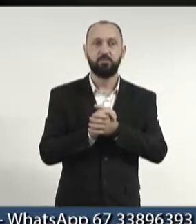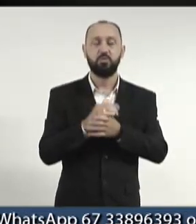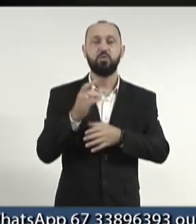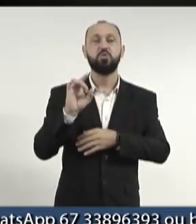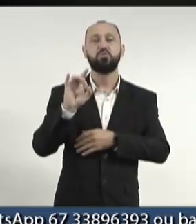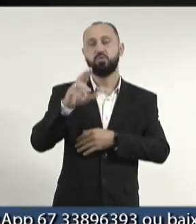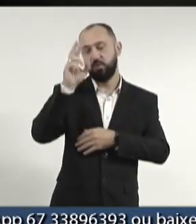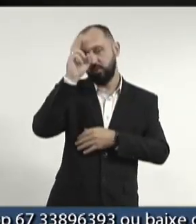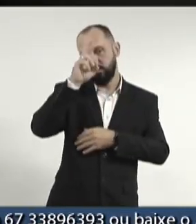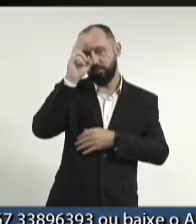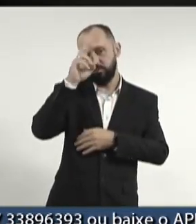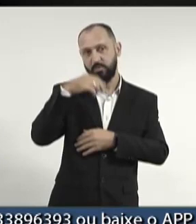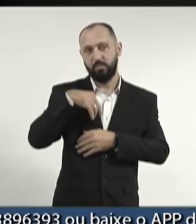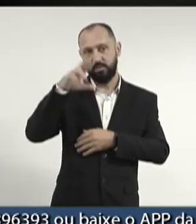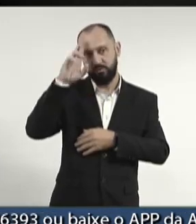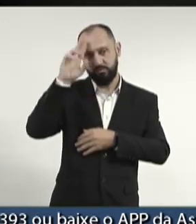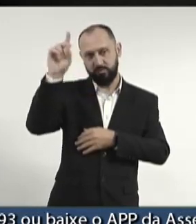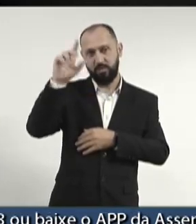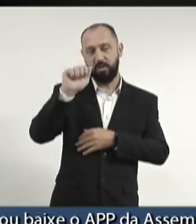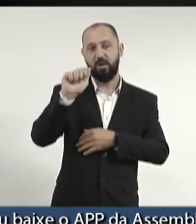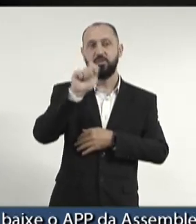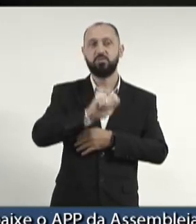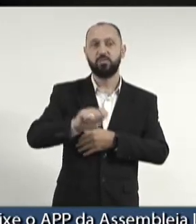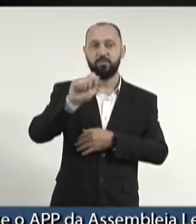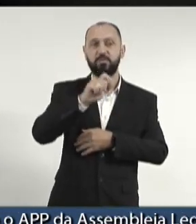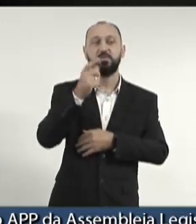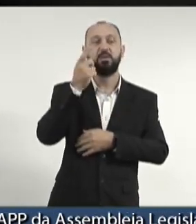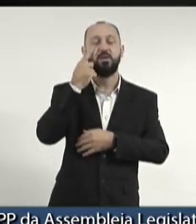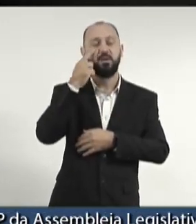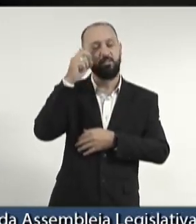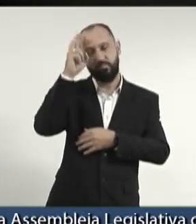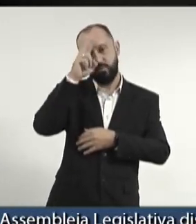relembrando, deputado Zé, que era diretor da Somaçu e acompanhei,